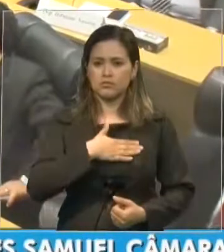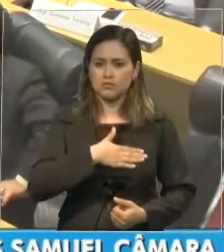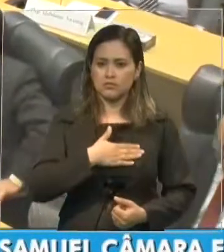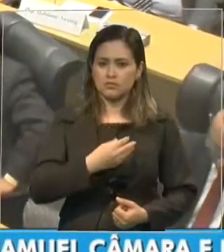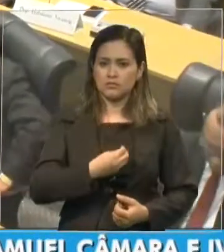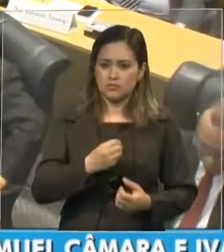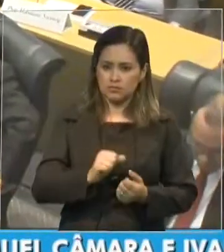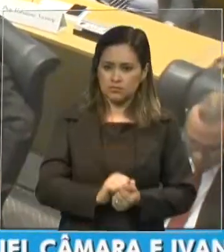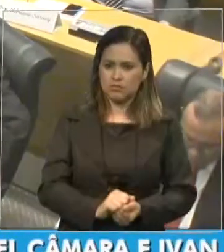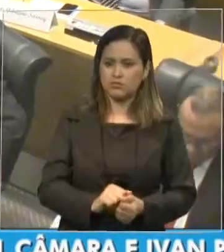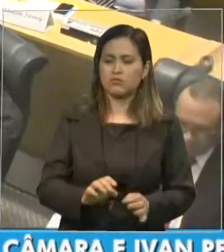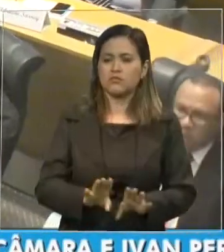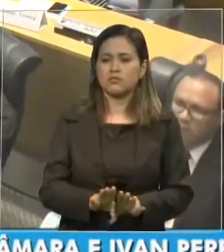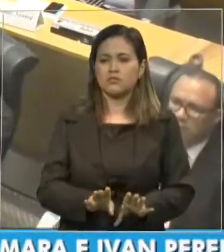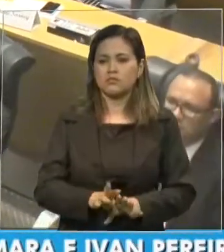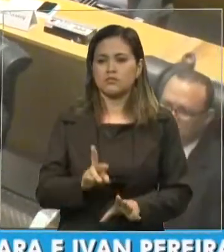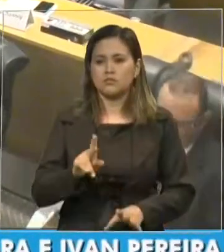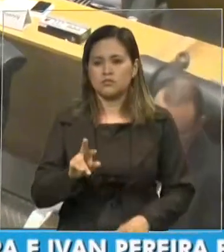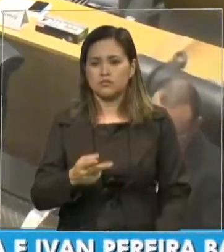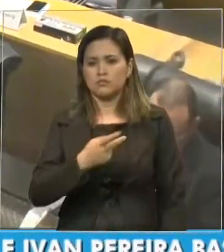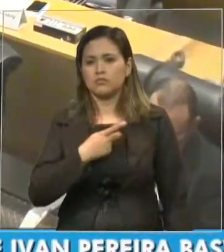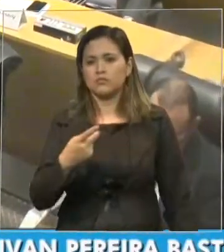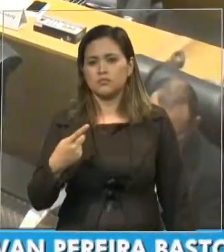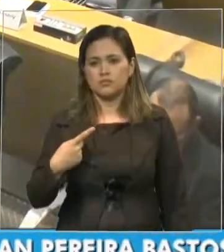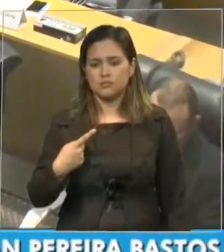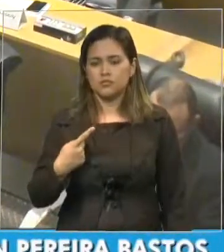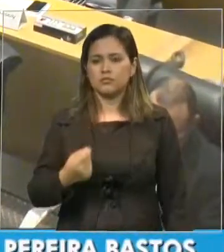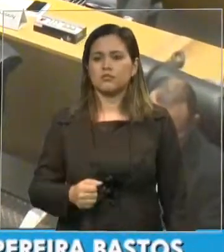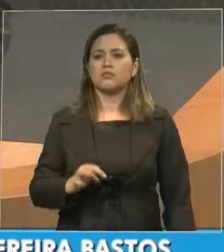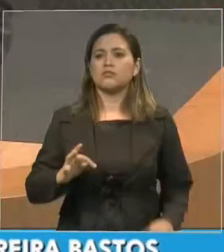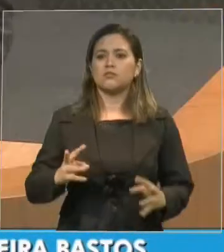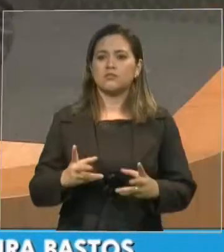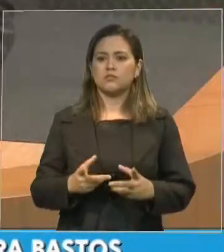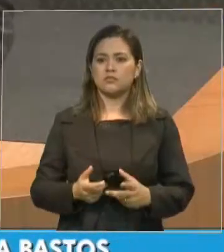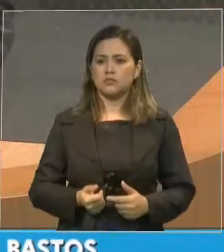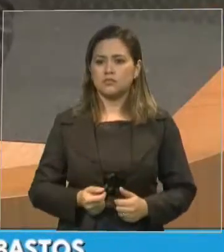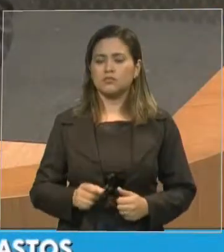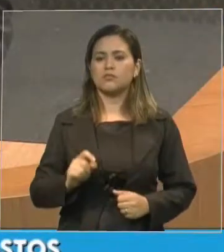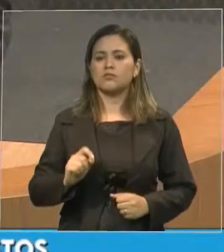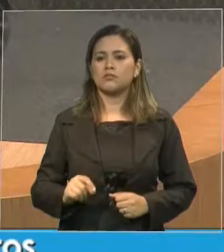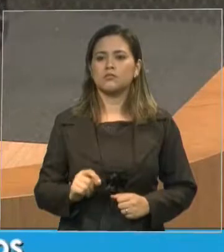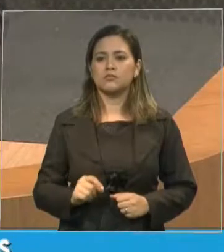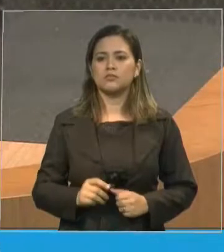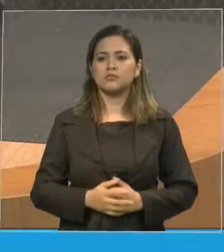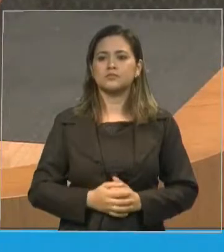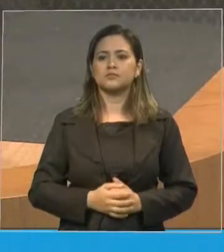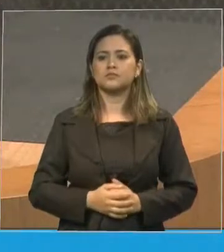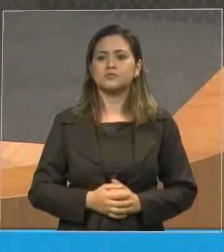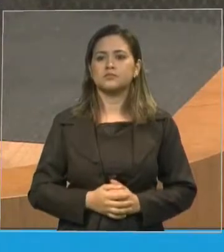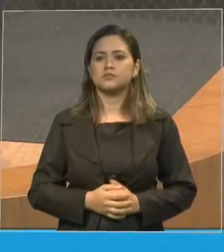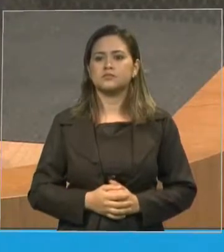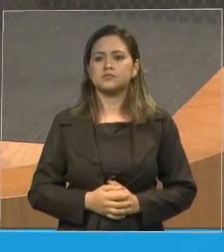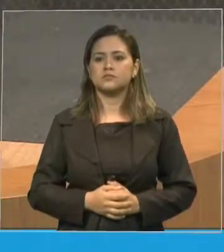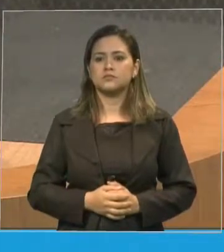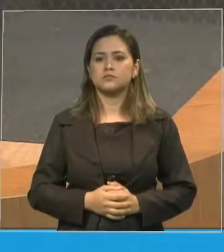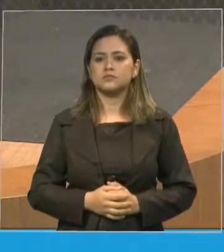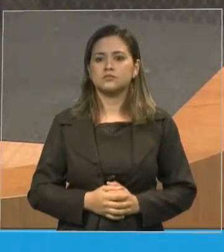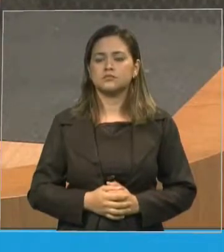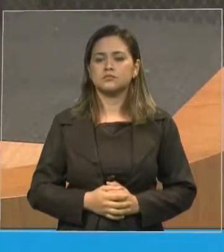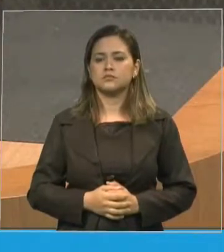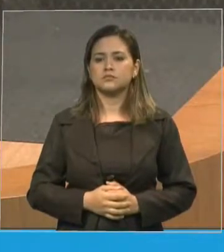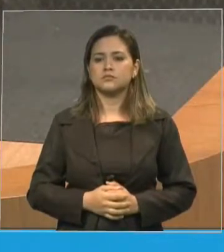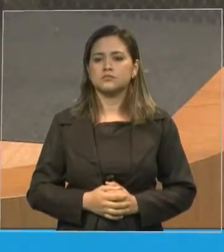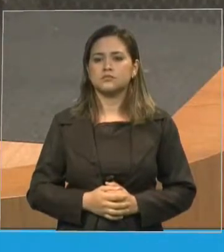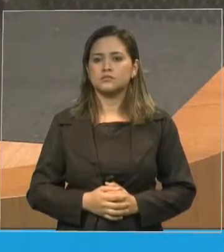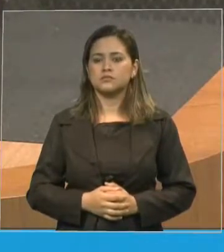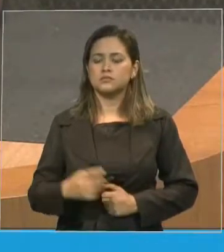também nosso irmão em Cristo e pastor, a todos que, de algum modo, tiraram esse pedacinho da vida, esse